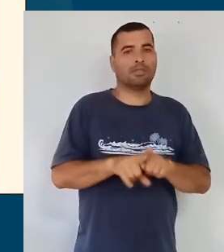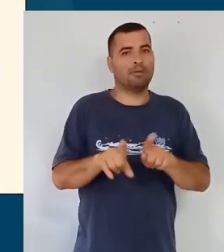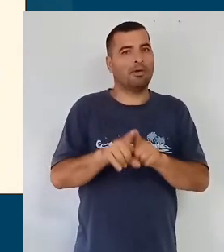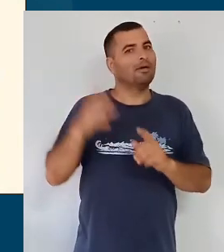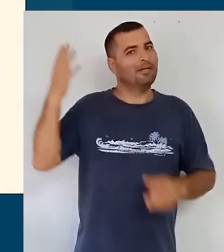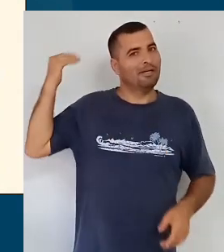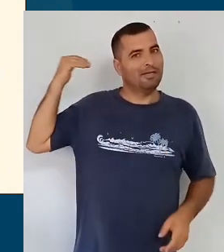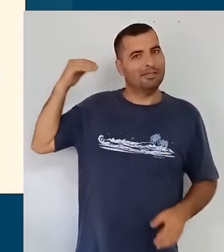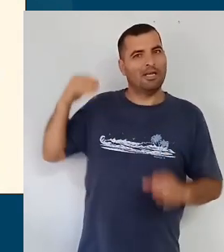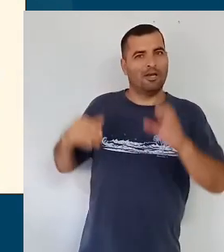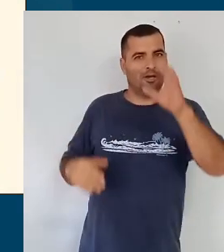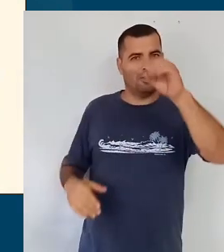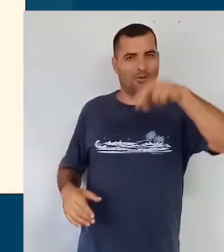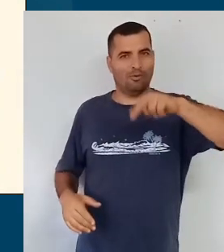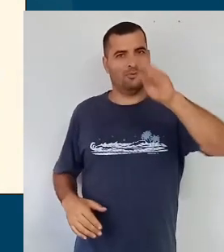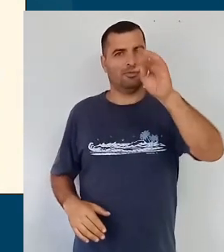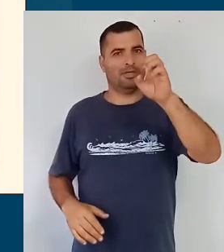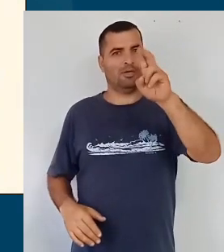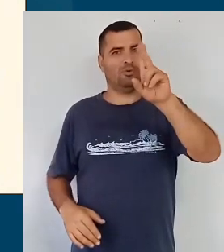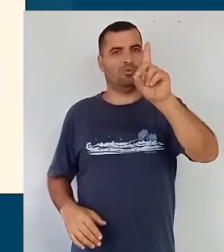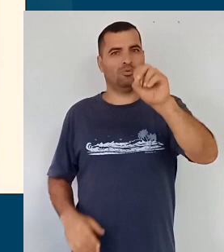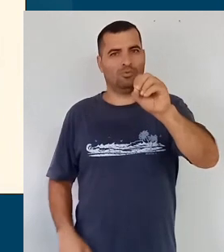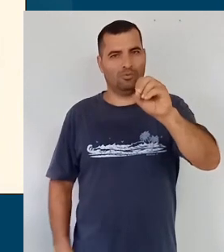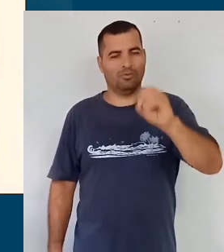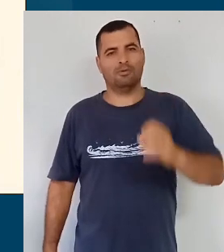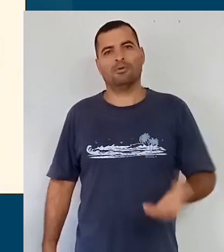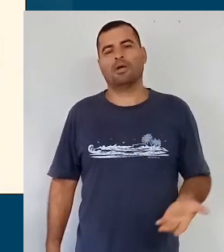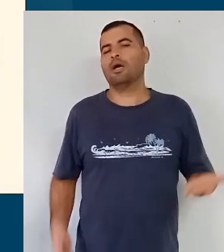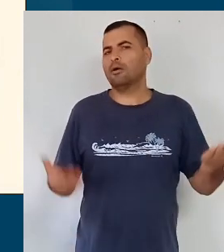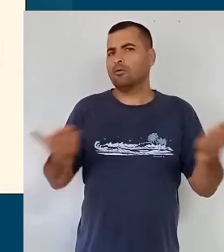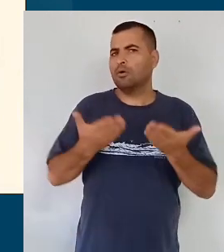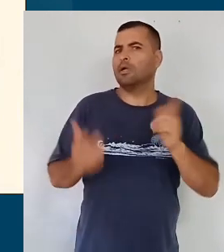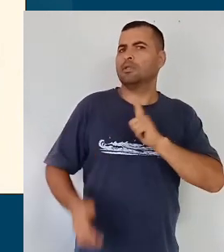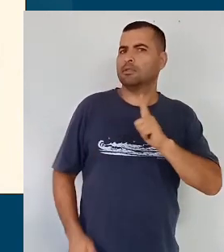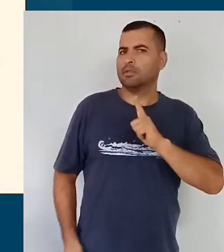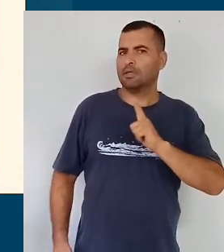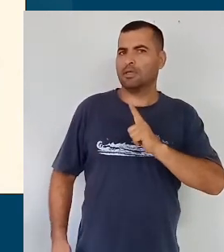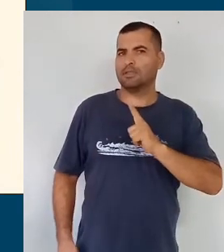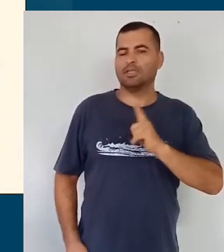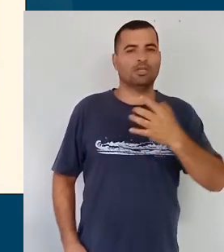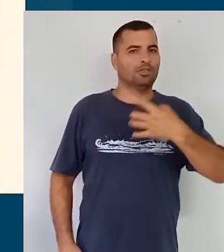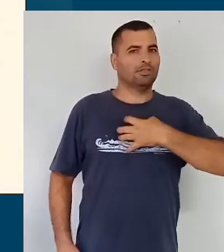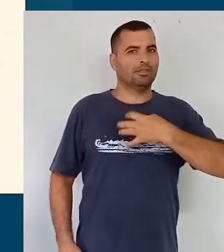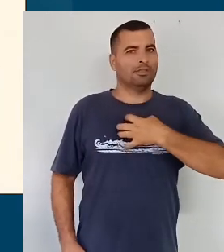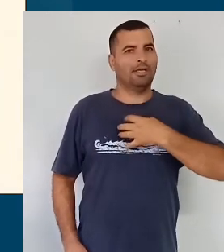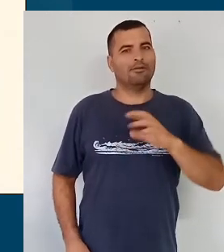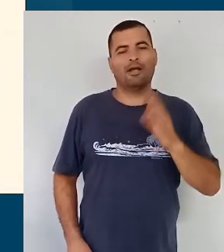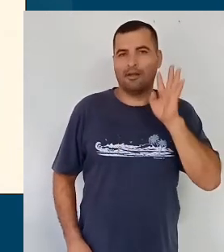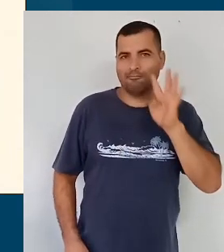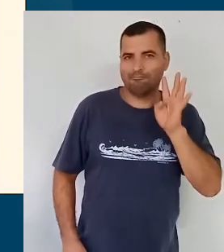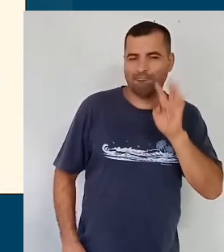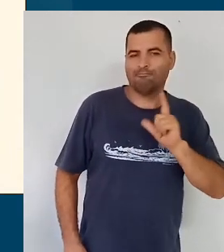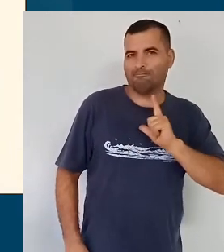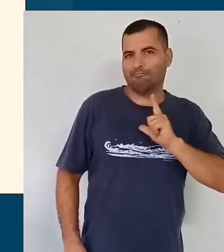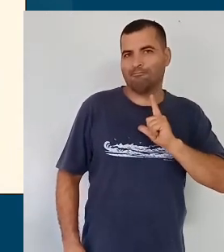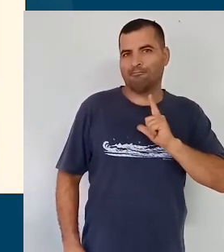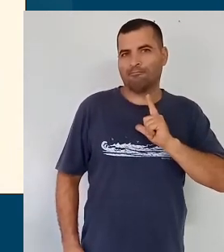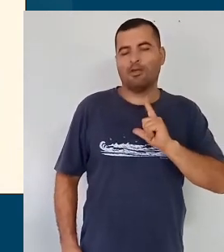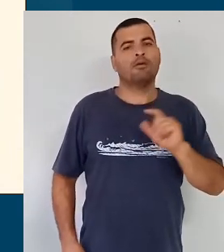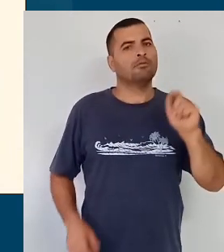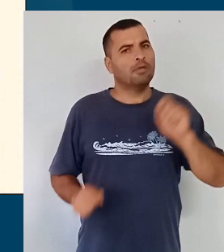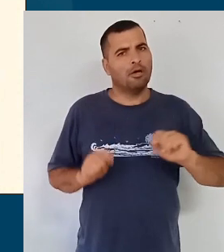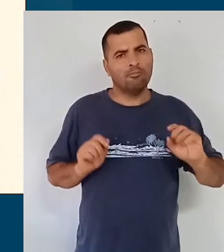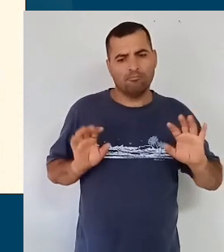antigos conteúdos de que se falava antes, mas eles têm uma característica mais interessante porque eles são mais